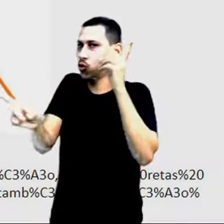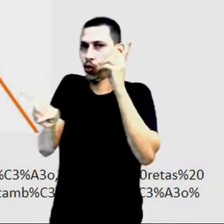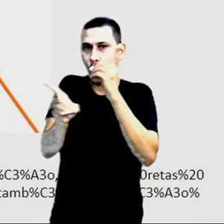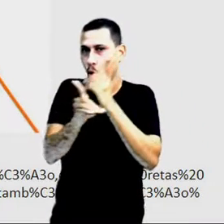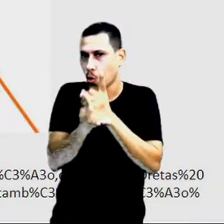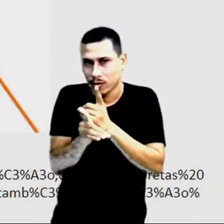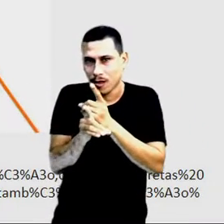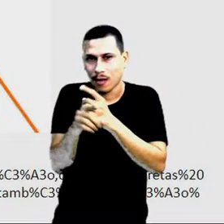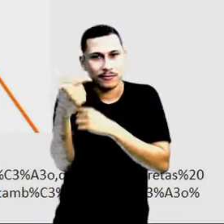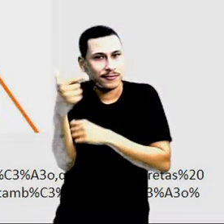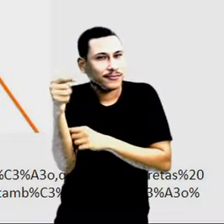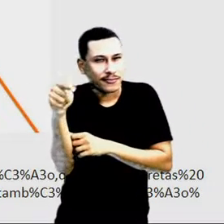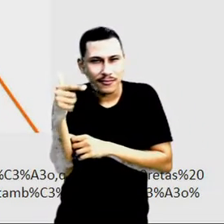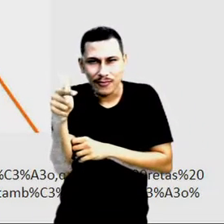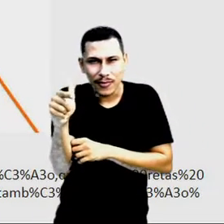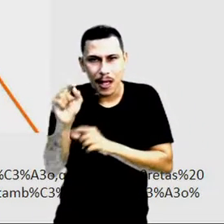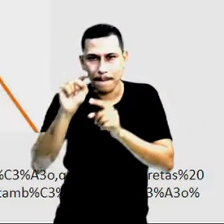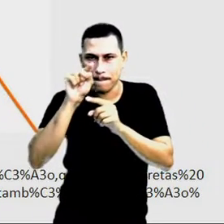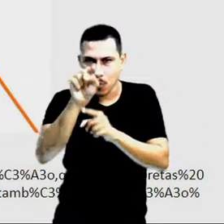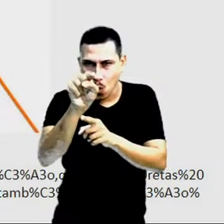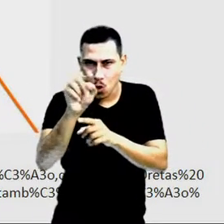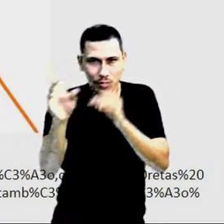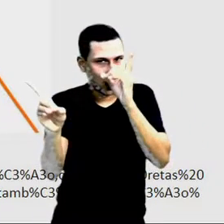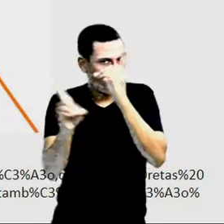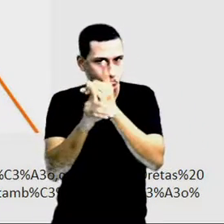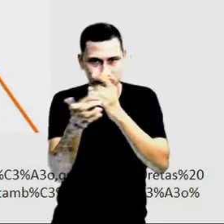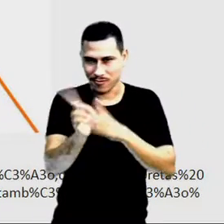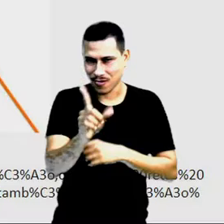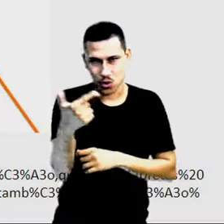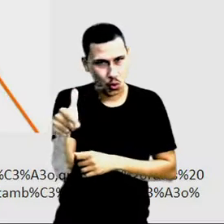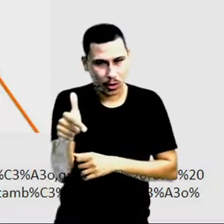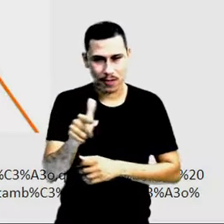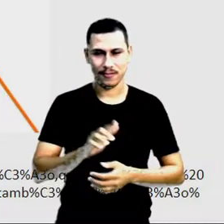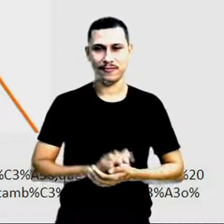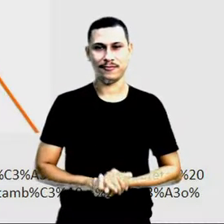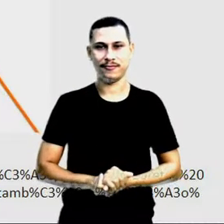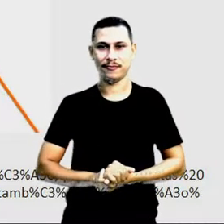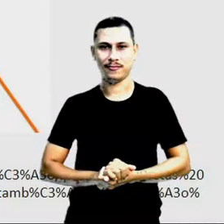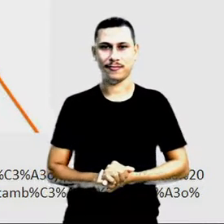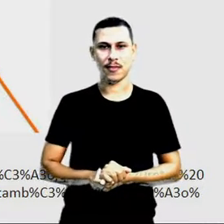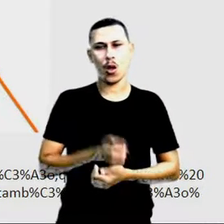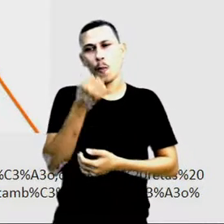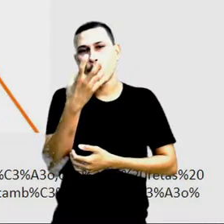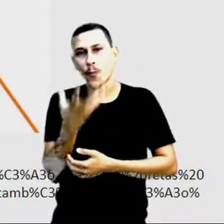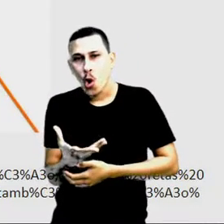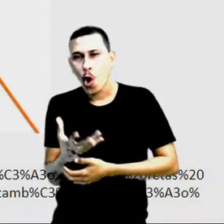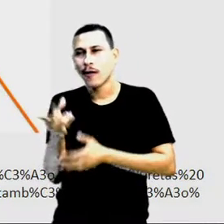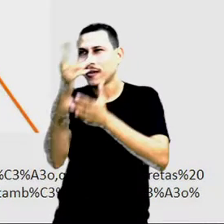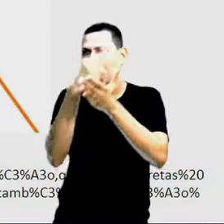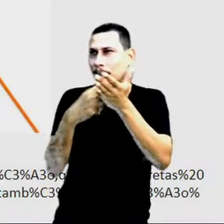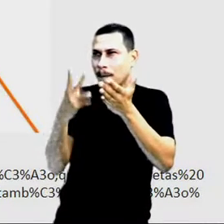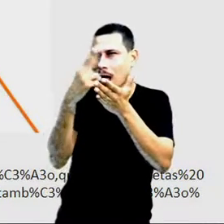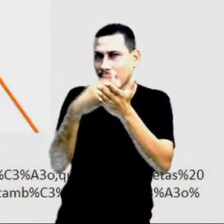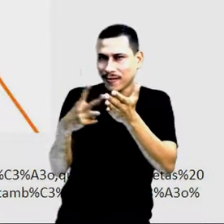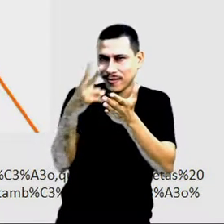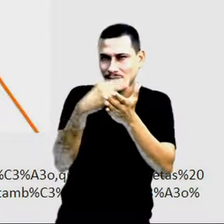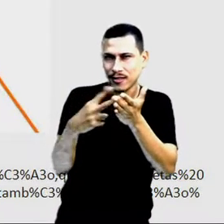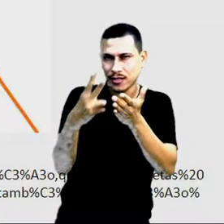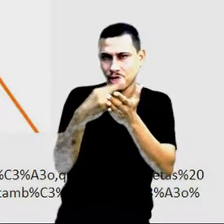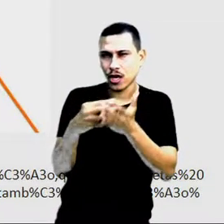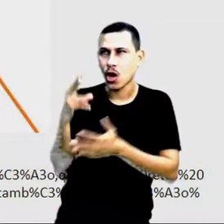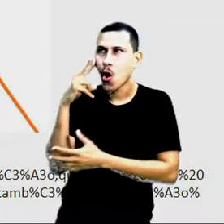não existe nenhum ponto de encontro entre elas. Uma boa ilustração para retas paralelas,